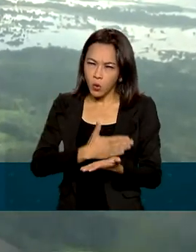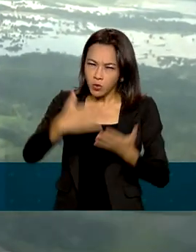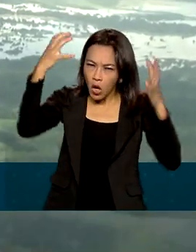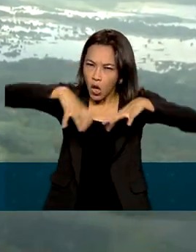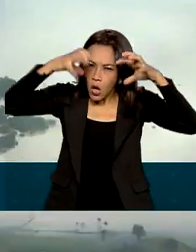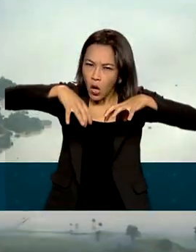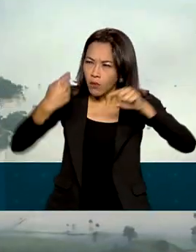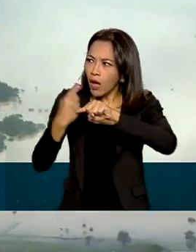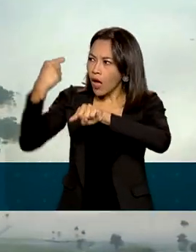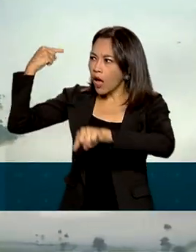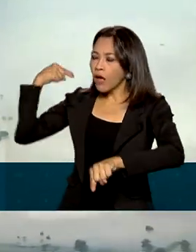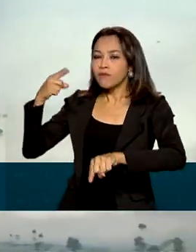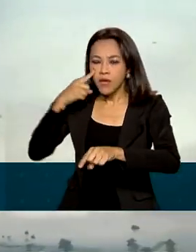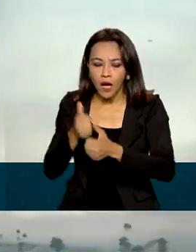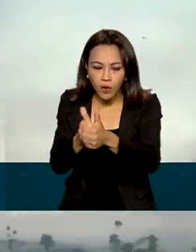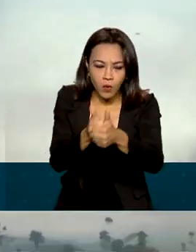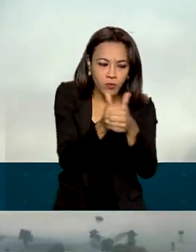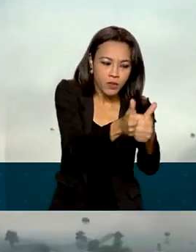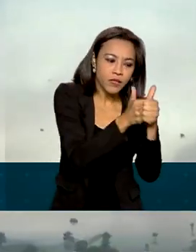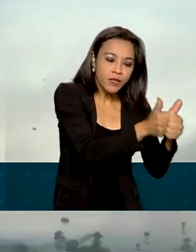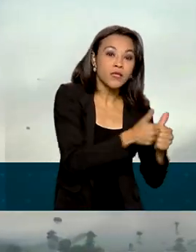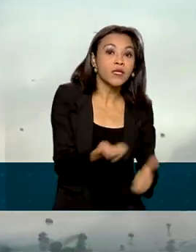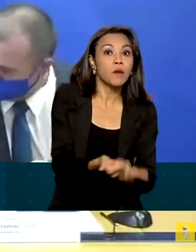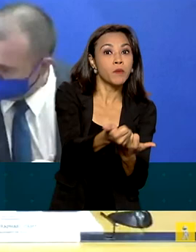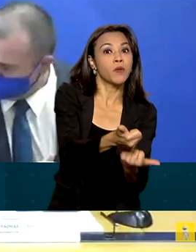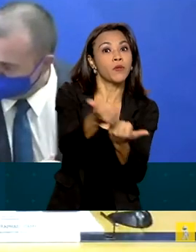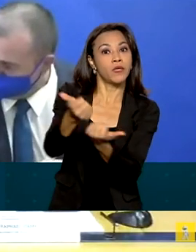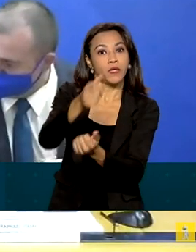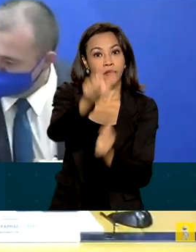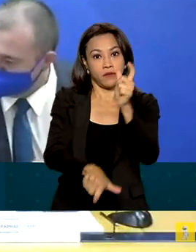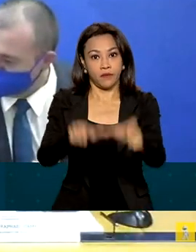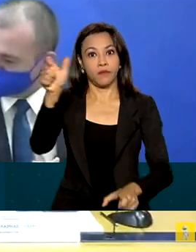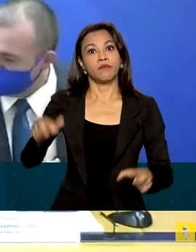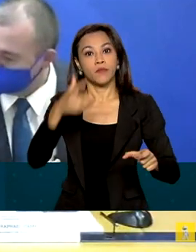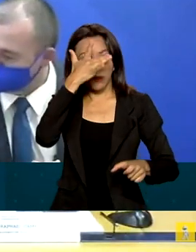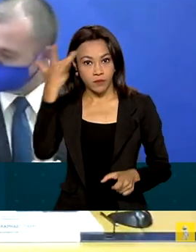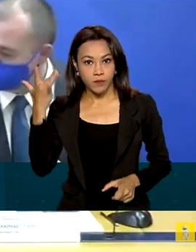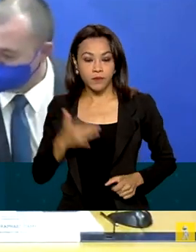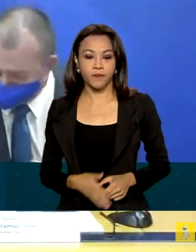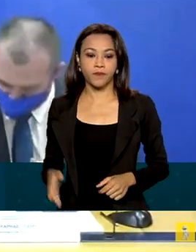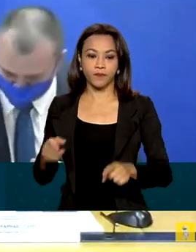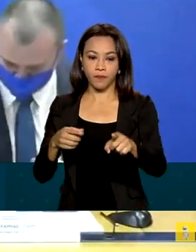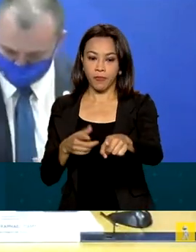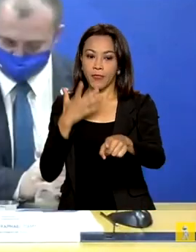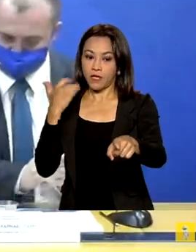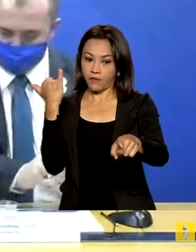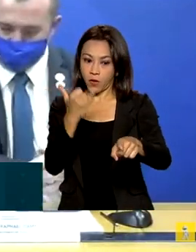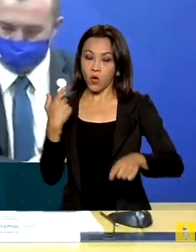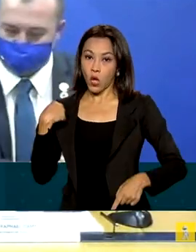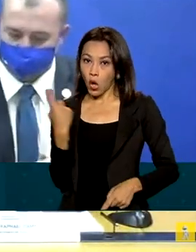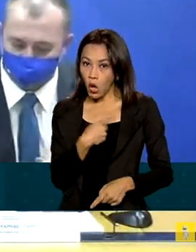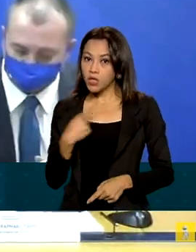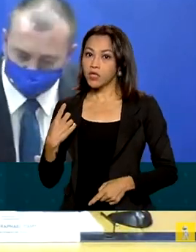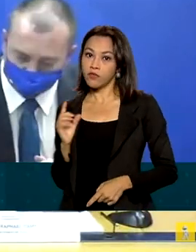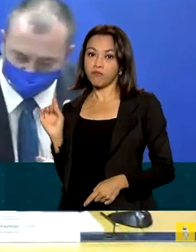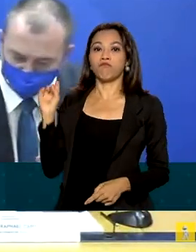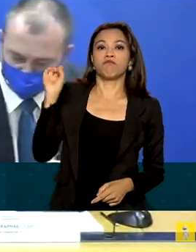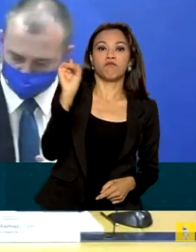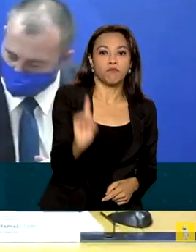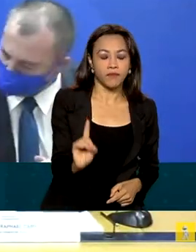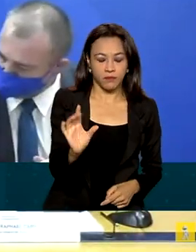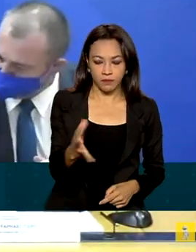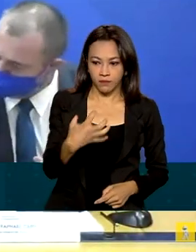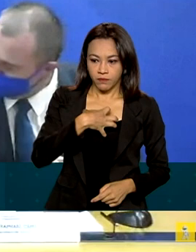acontece no estado e presta assistência à população. Nós, Queirol, que estivemos no local, que vimos sim o drama da população,